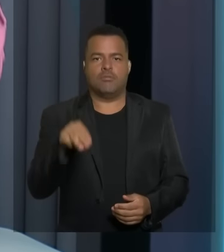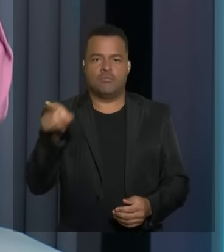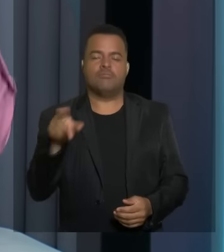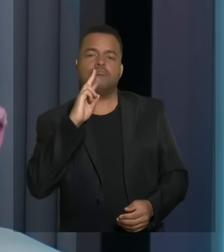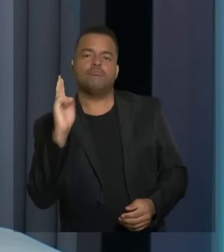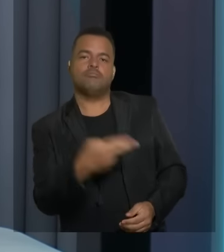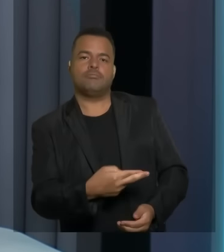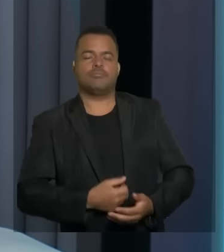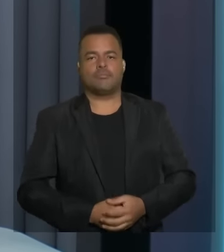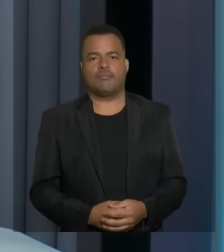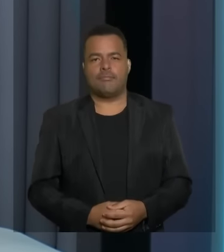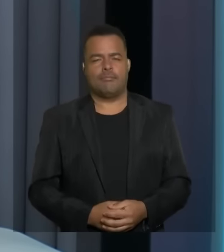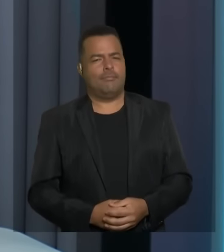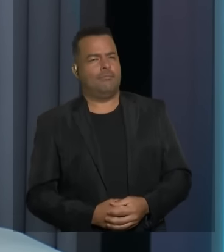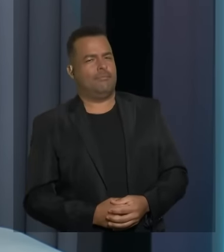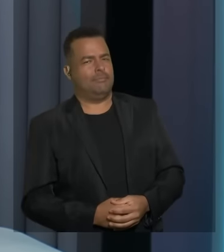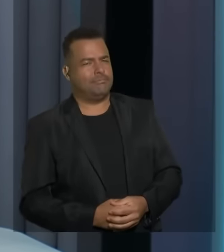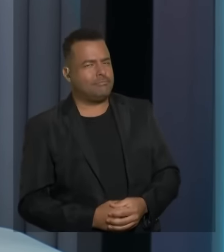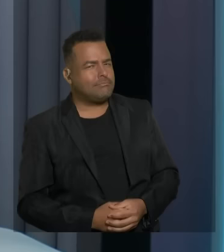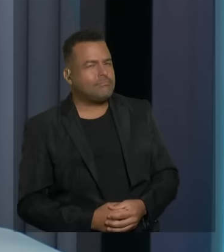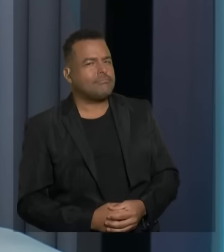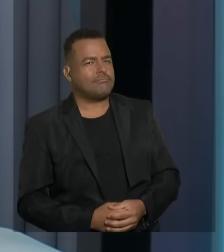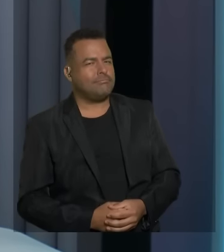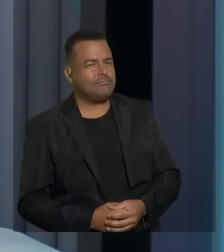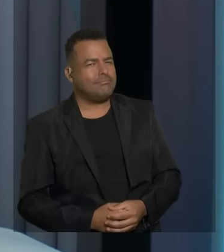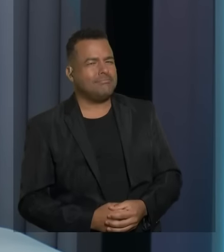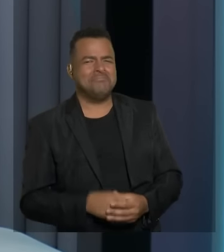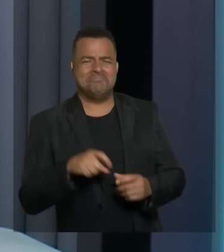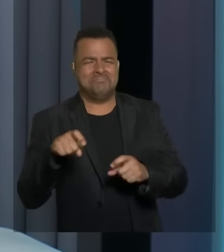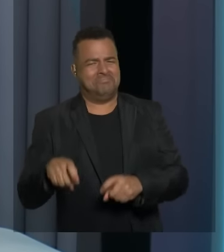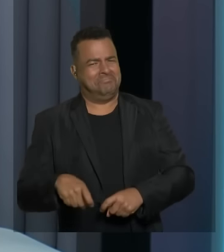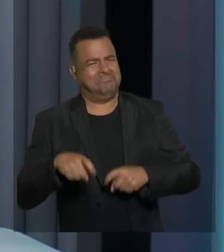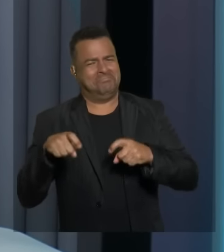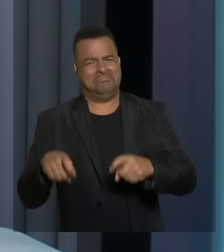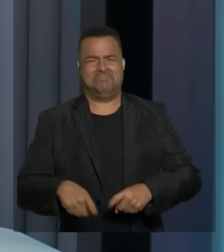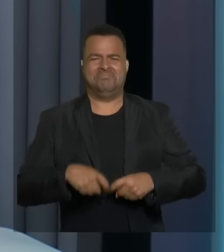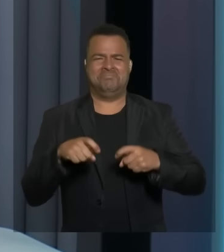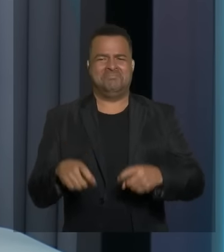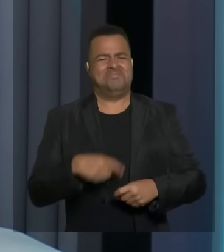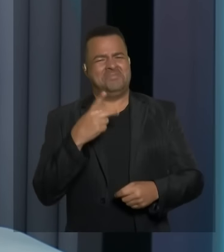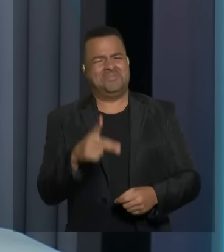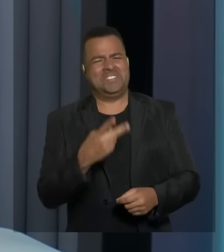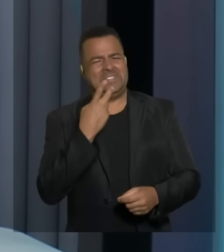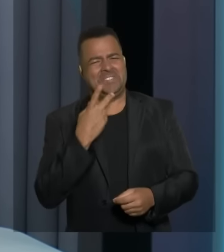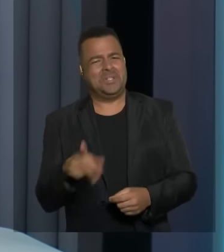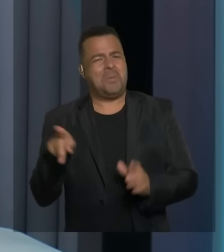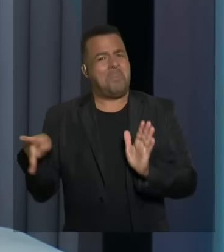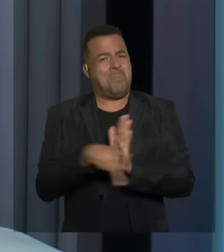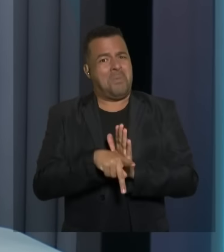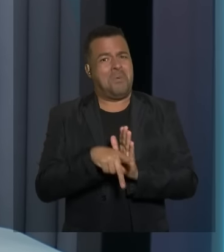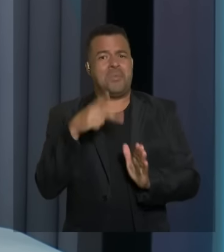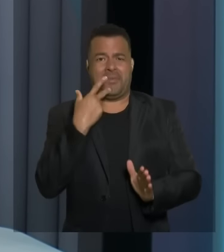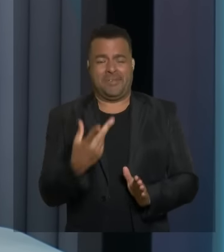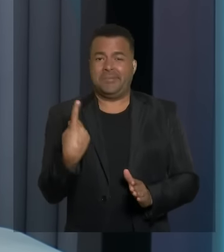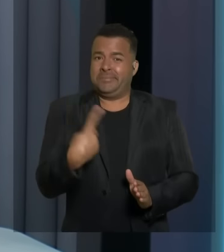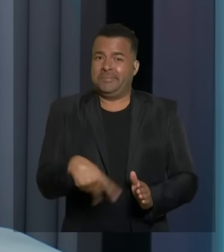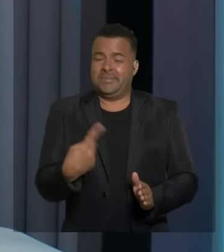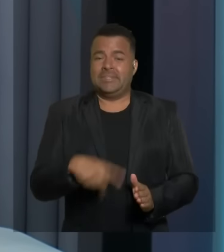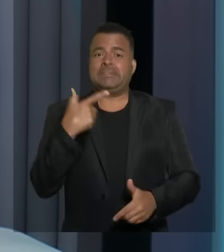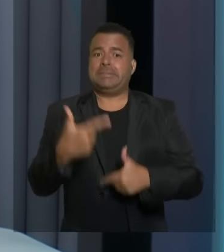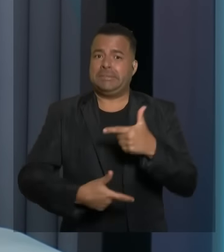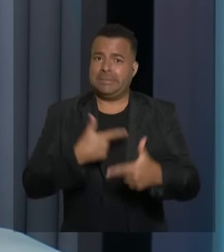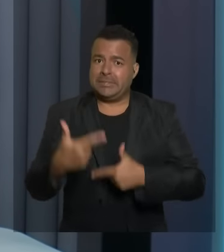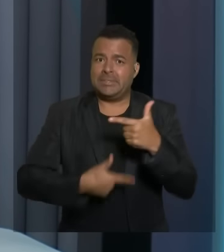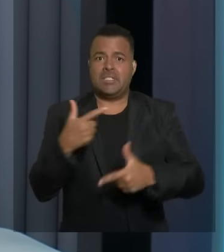Essa não é a zona rural vivida e convivida pelos produtores rurais, pelos